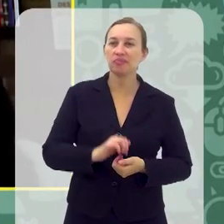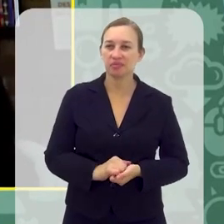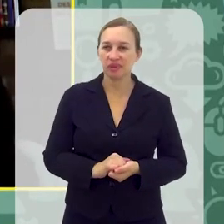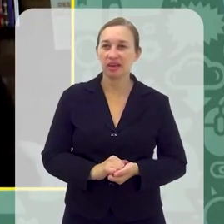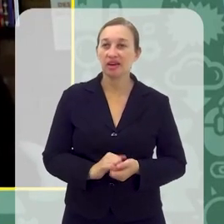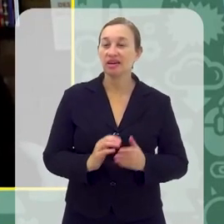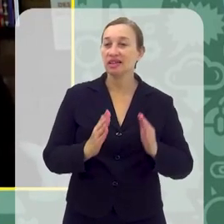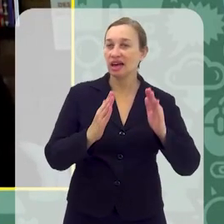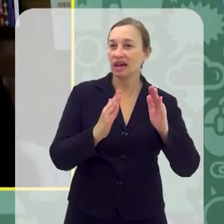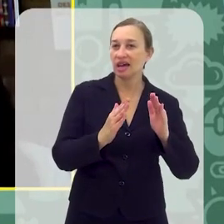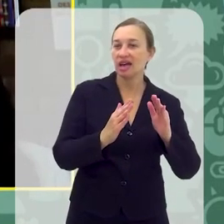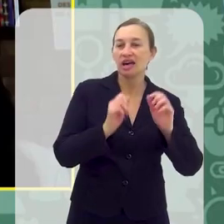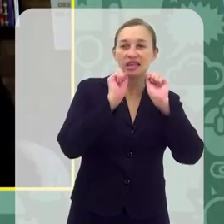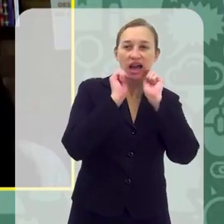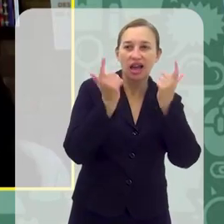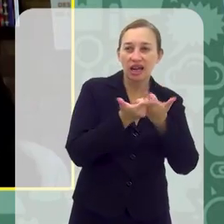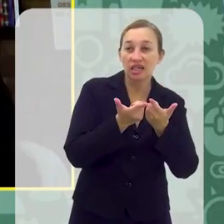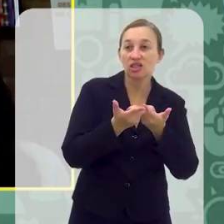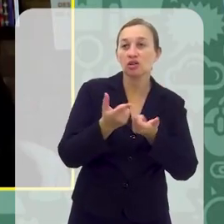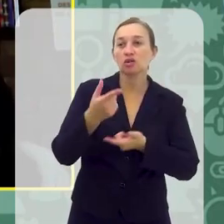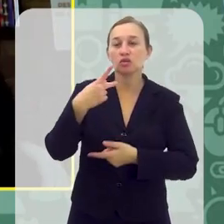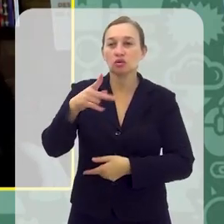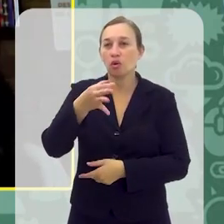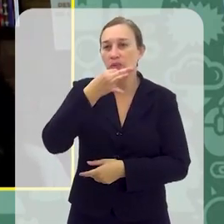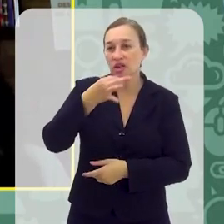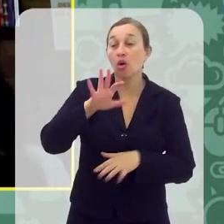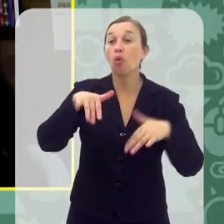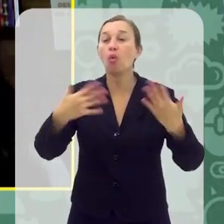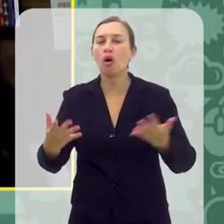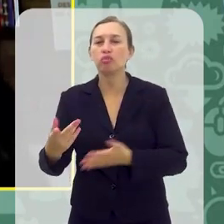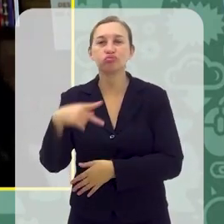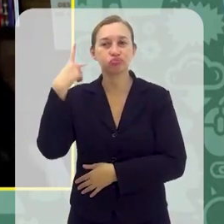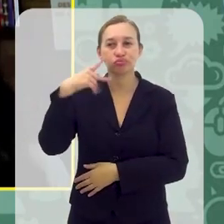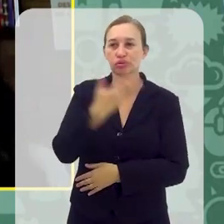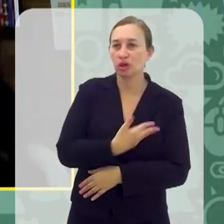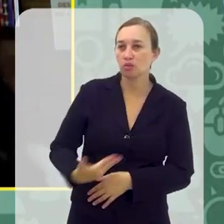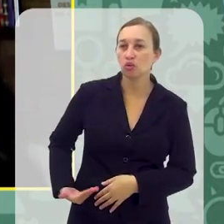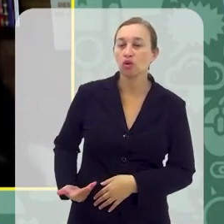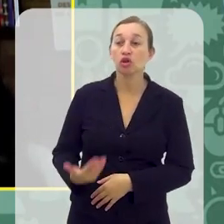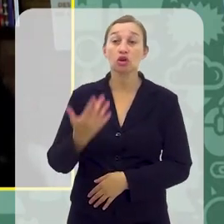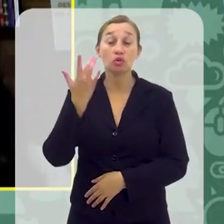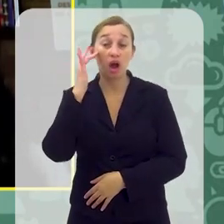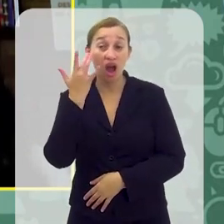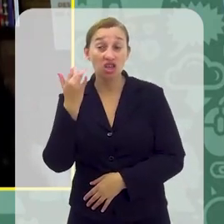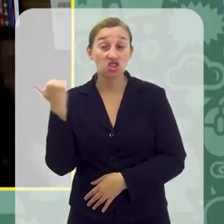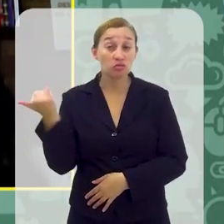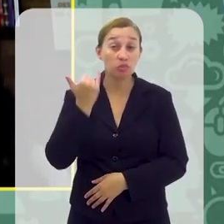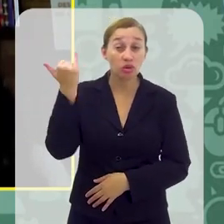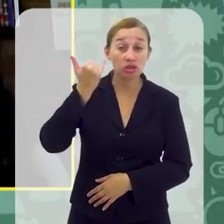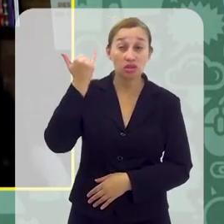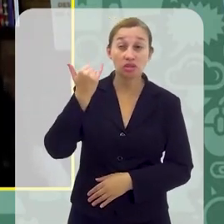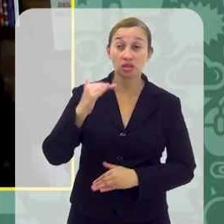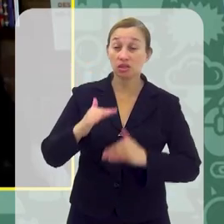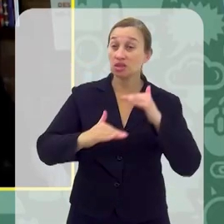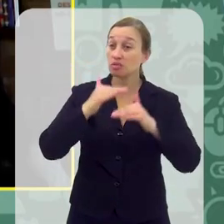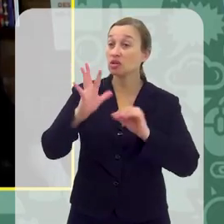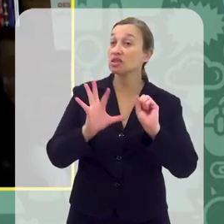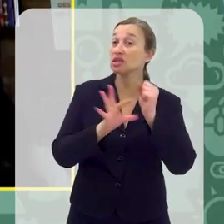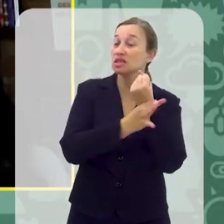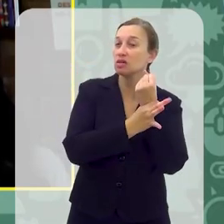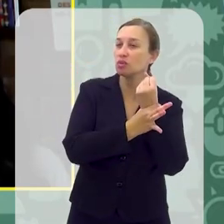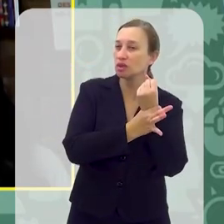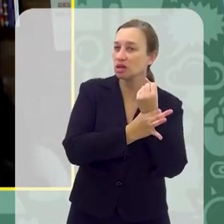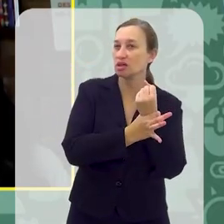numa casa legislativa, né? Eu queria saber a sua opinião, assim, quais são as políticas públicas que o senhor considera importantes nesse processo de